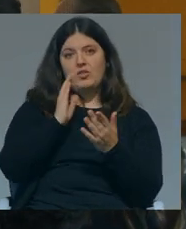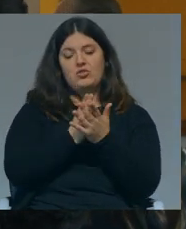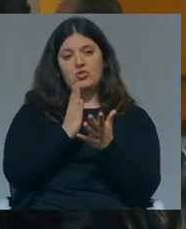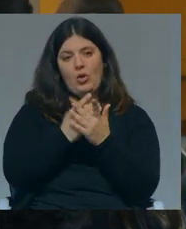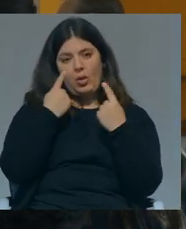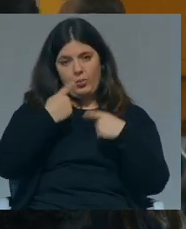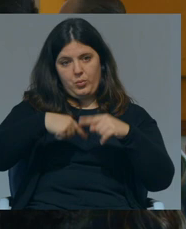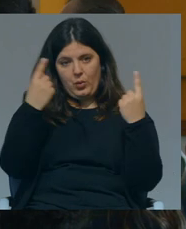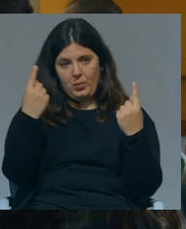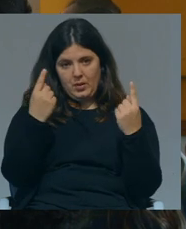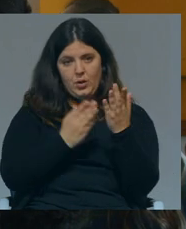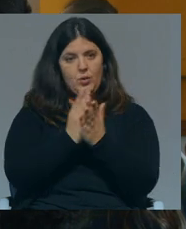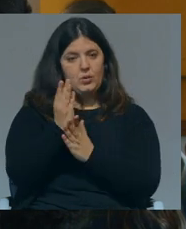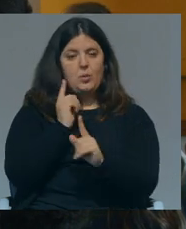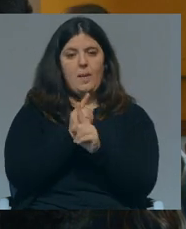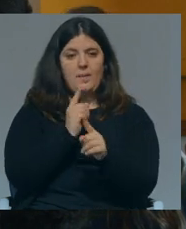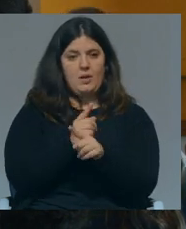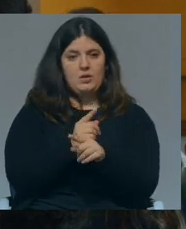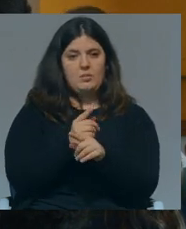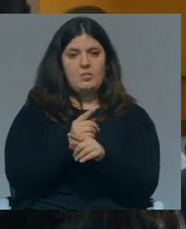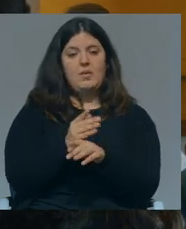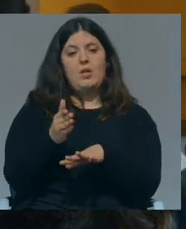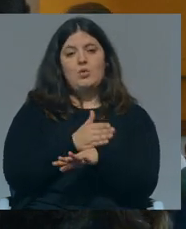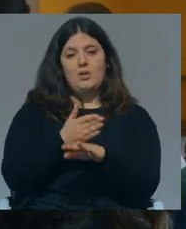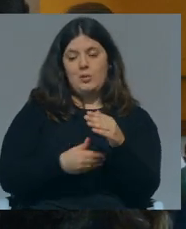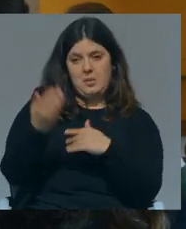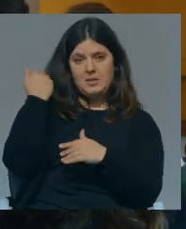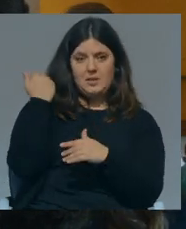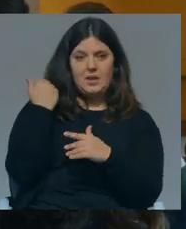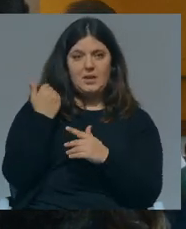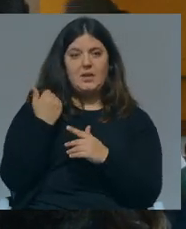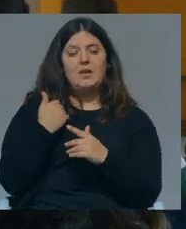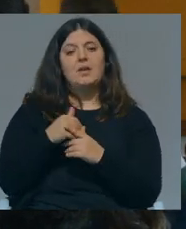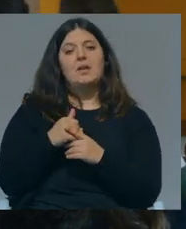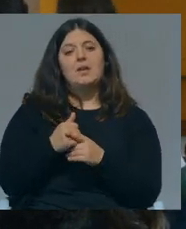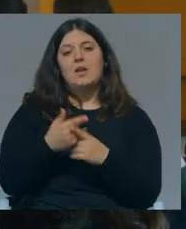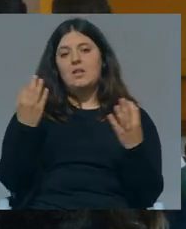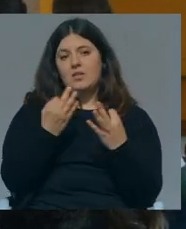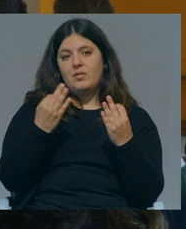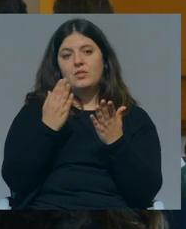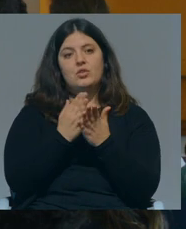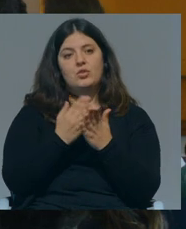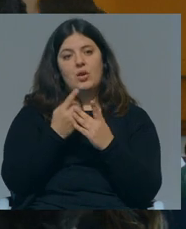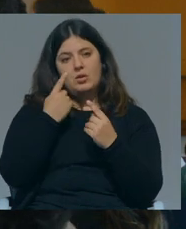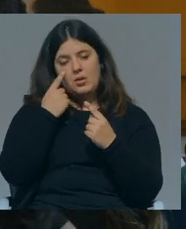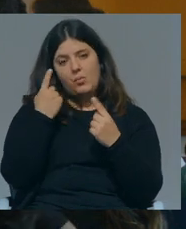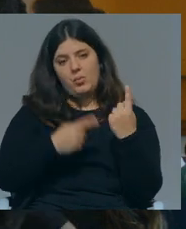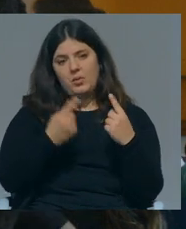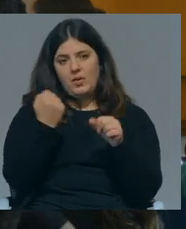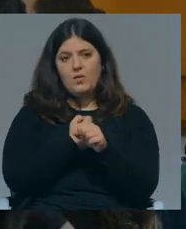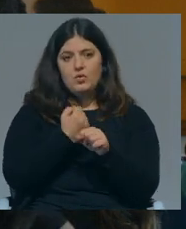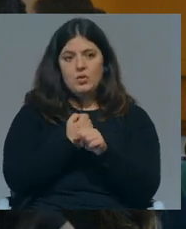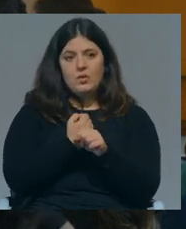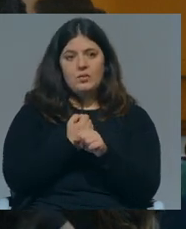escola pública continua a ser a mesma de há um século atrás não tenho que localizá-la efetivamente a escola pública funcionava quando eu era